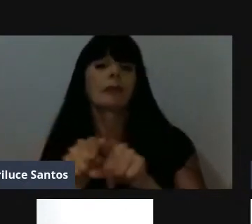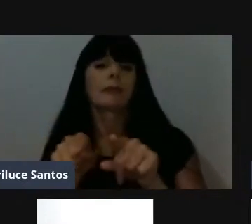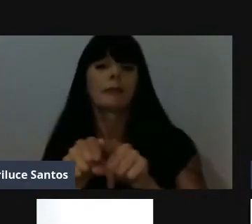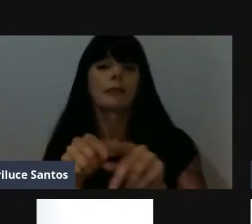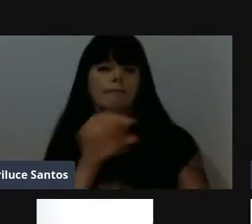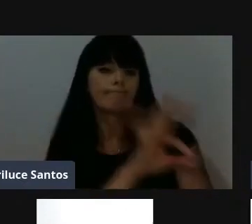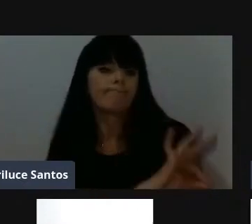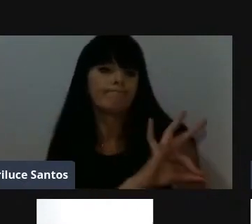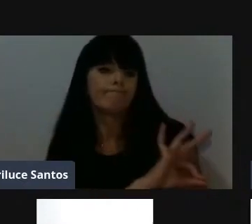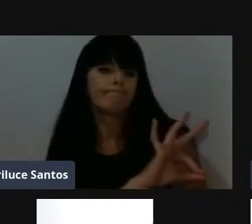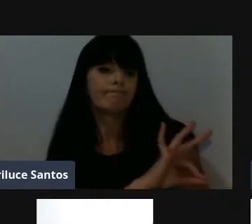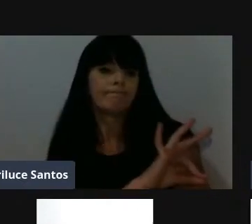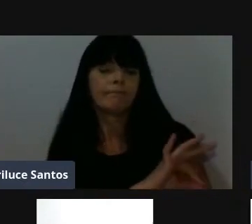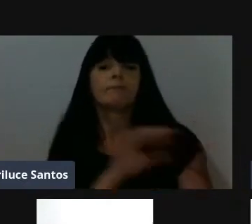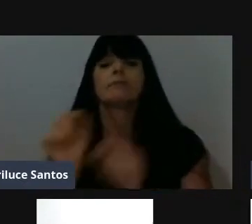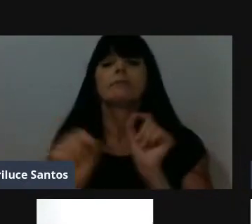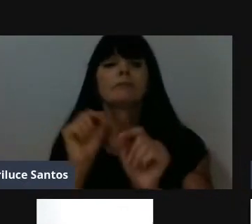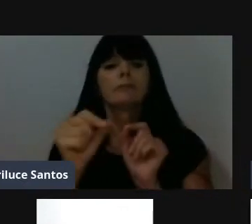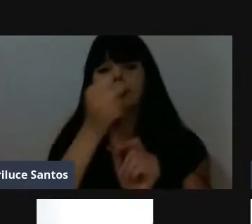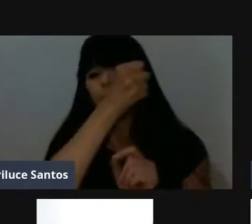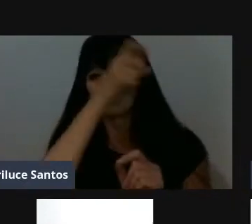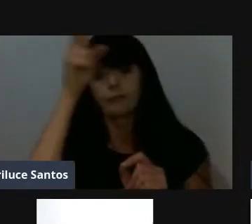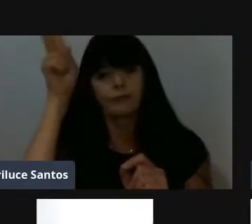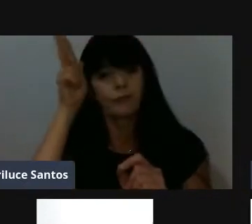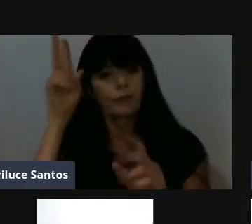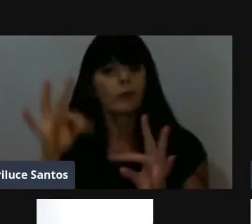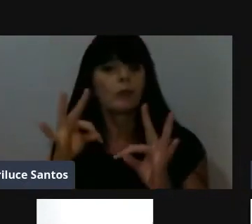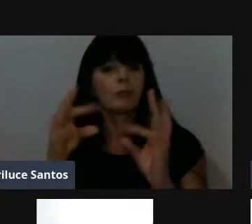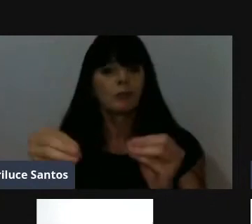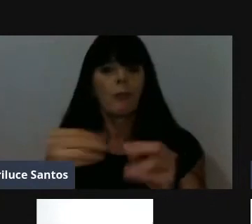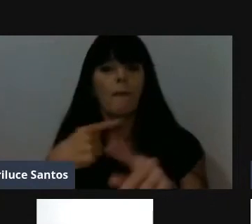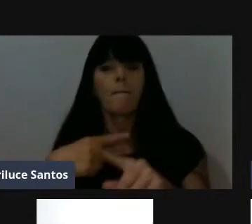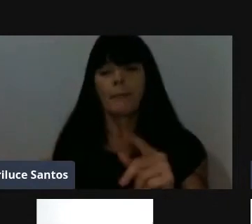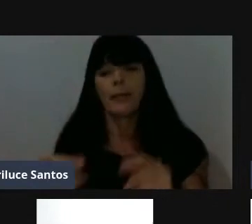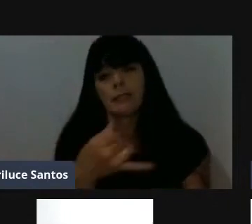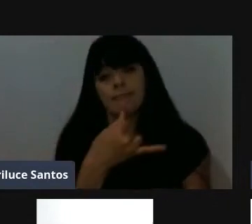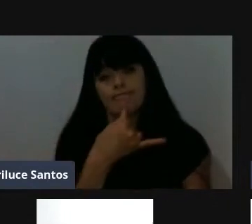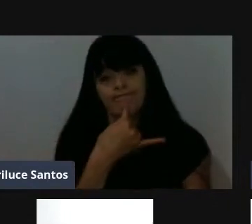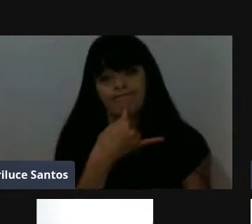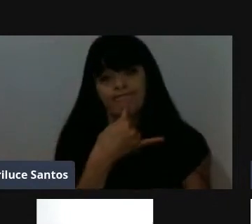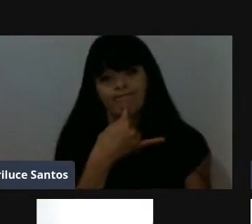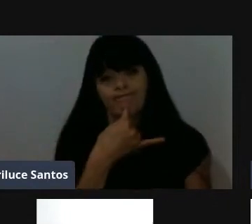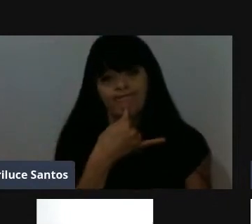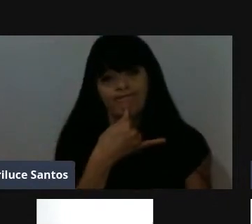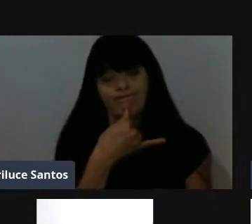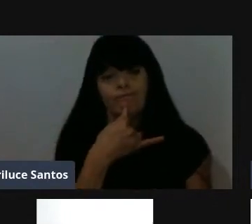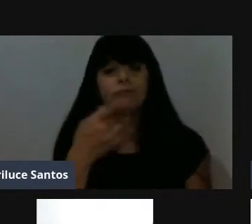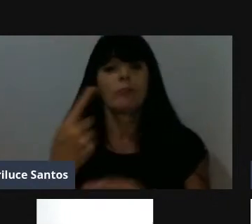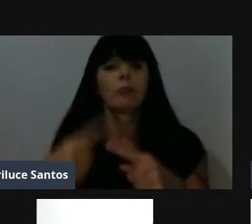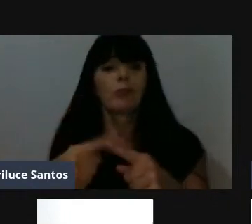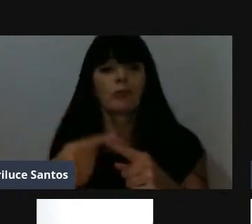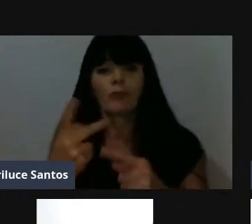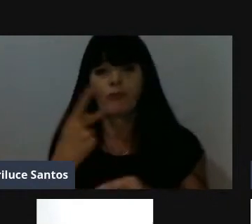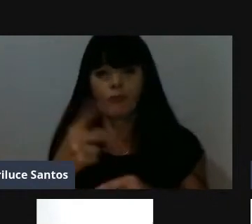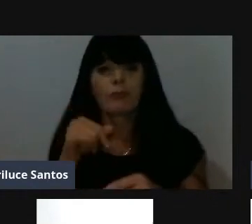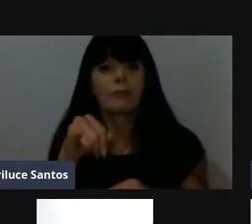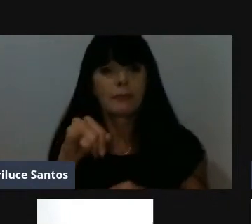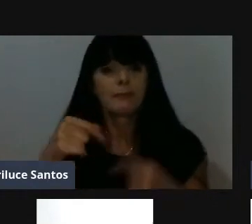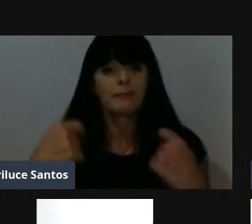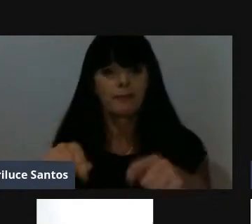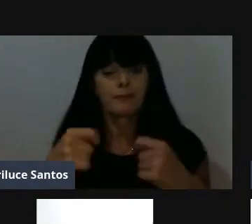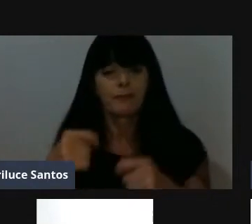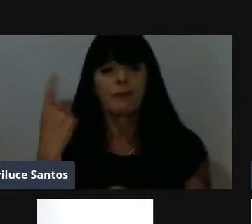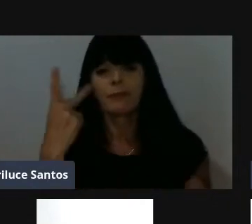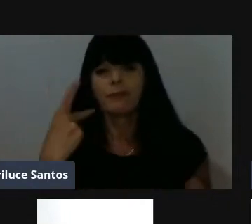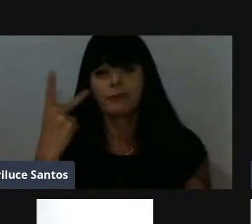do executivo, os atos do prefeito, os atos da prefeitura, mas, infelizmente, digo isso, assim, porque se fosse preciso, os vereadores